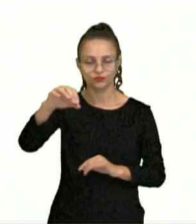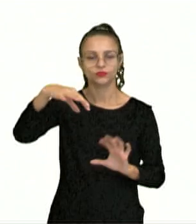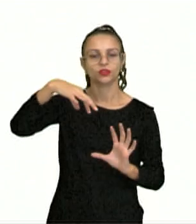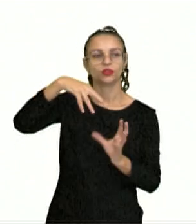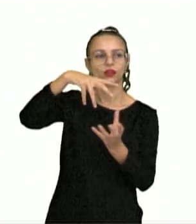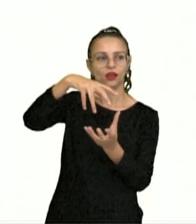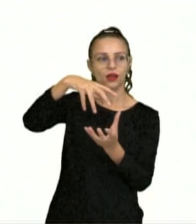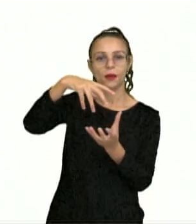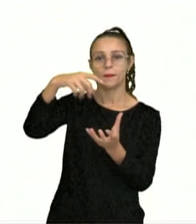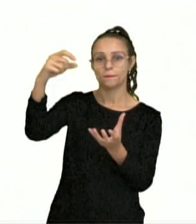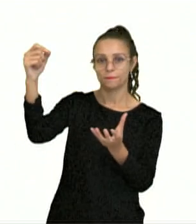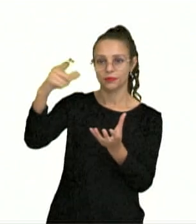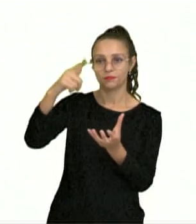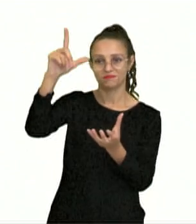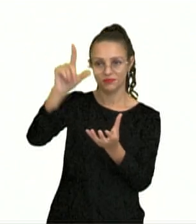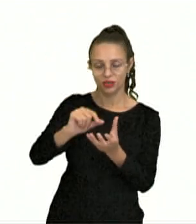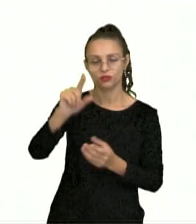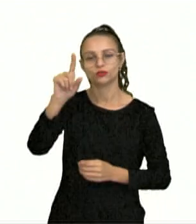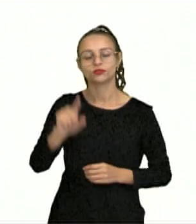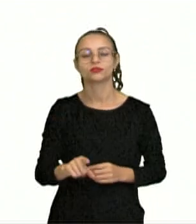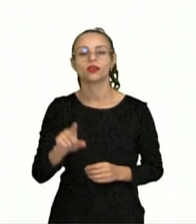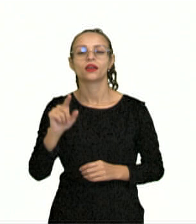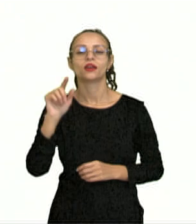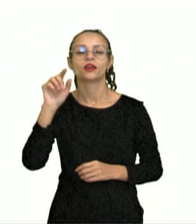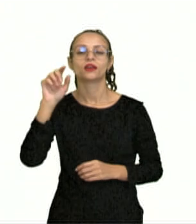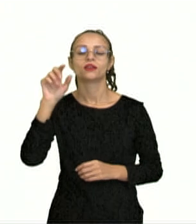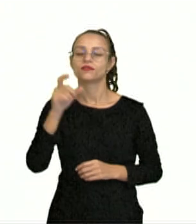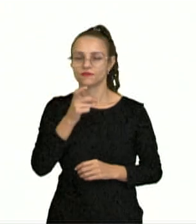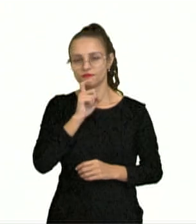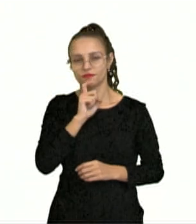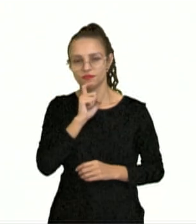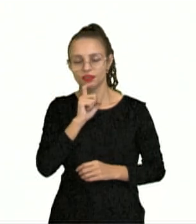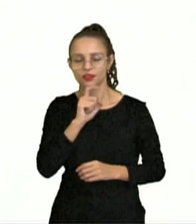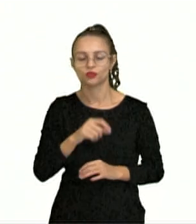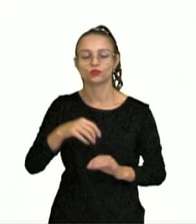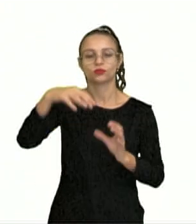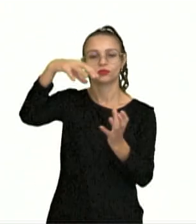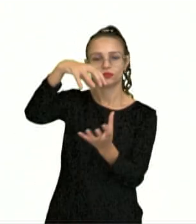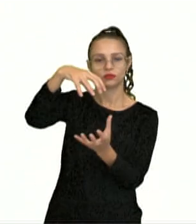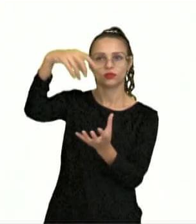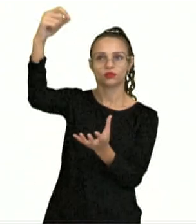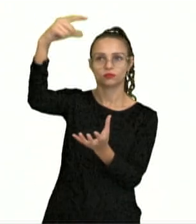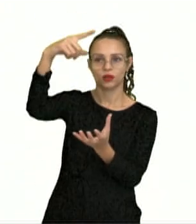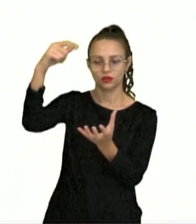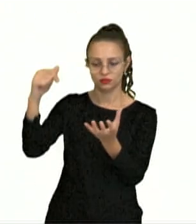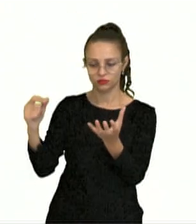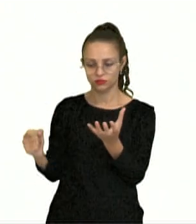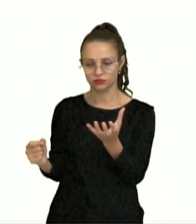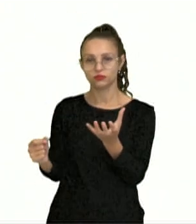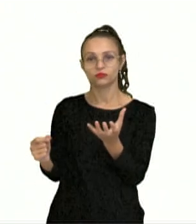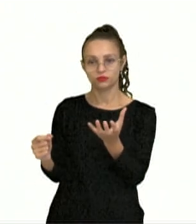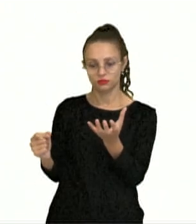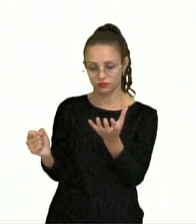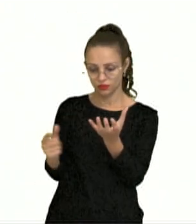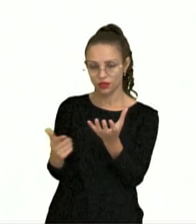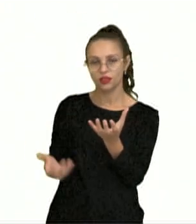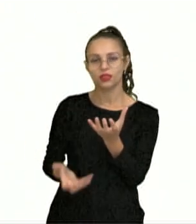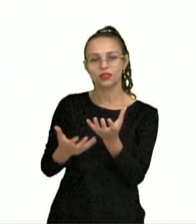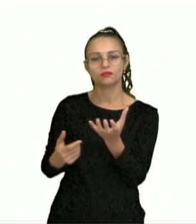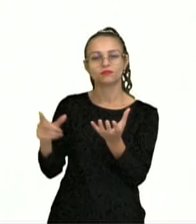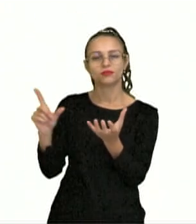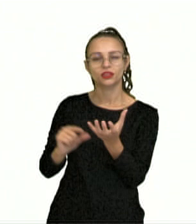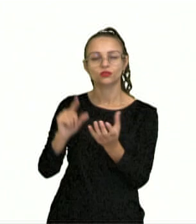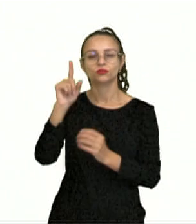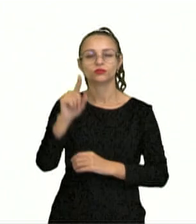de inverno, né? Então solstício de verão, solstício de inverno. E equinócio de primavera e equinócio de outono é quando nós vamos ter